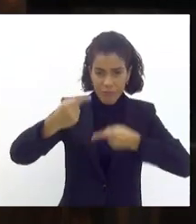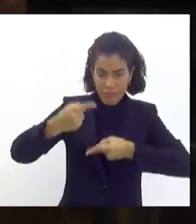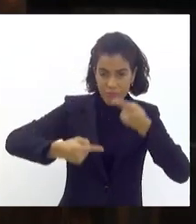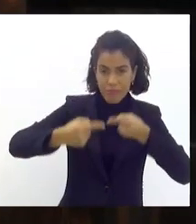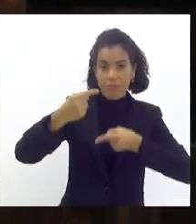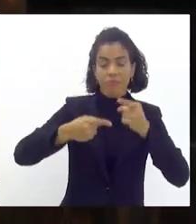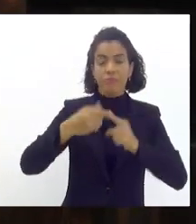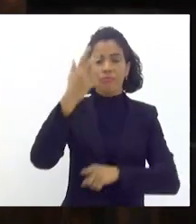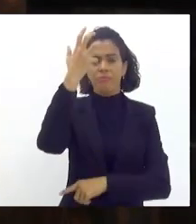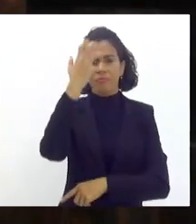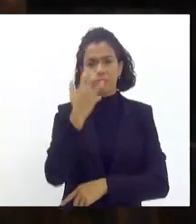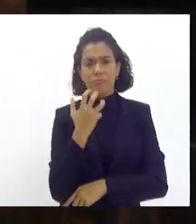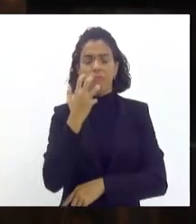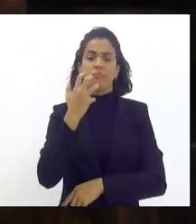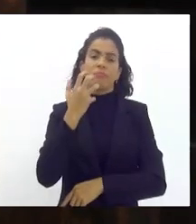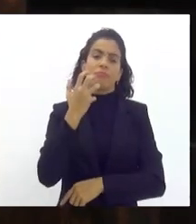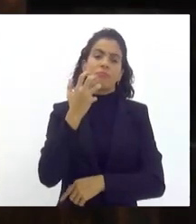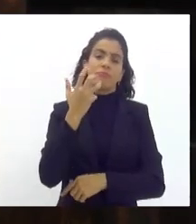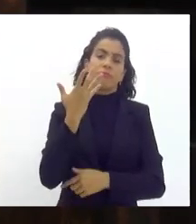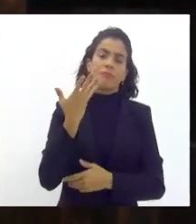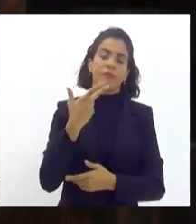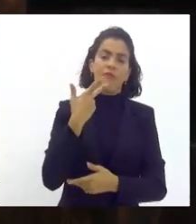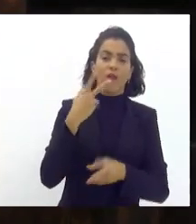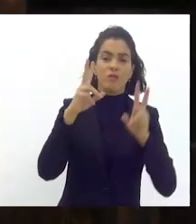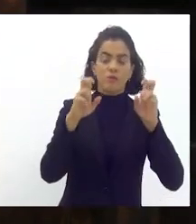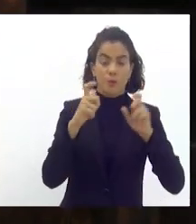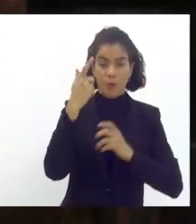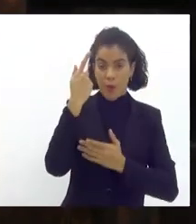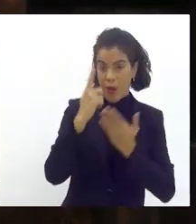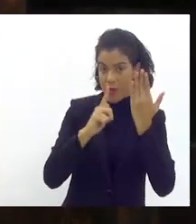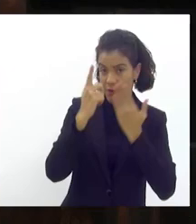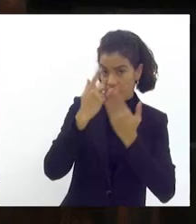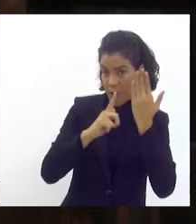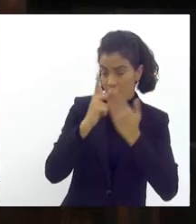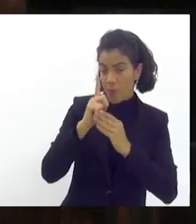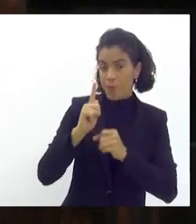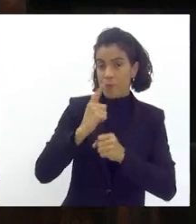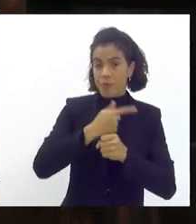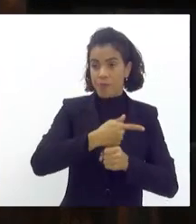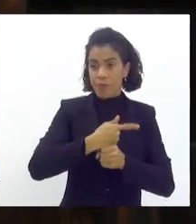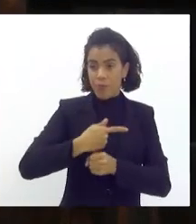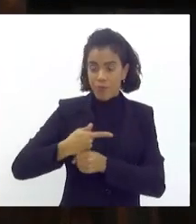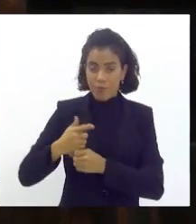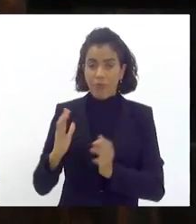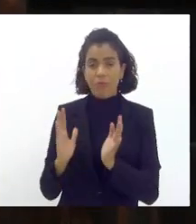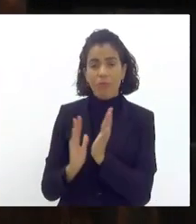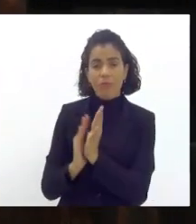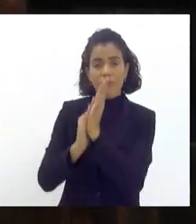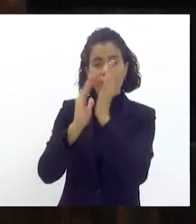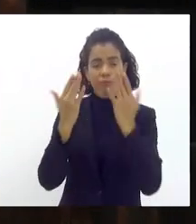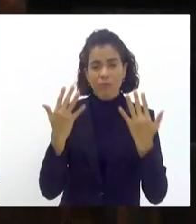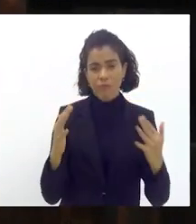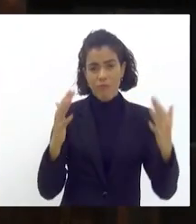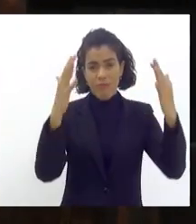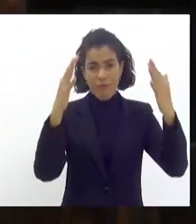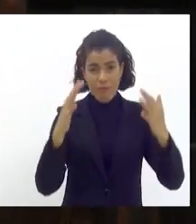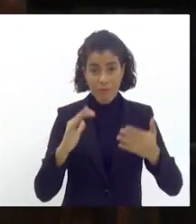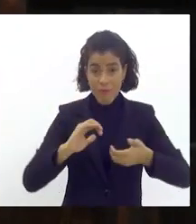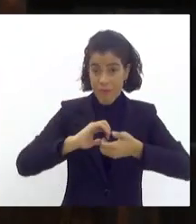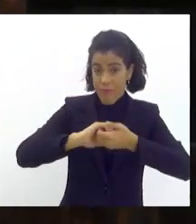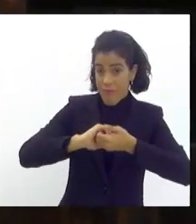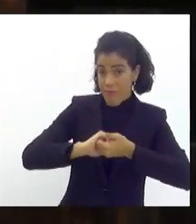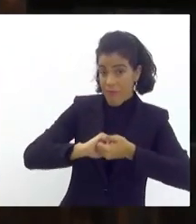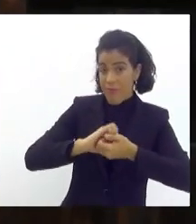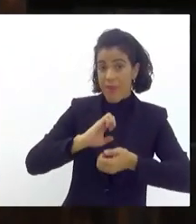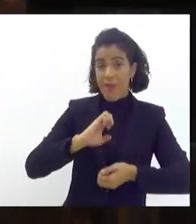pela seriedade com que tem tratado o carnaval das nossas agremiações parabenizo e saúdo aqui as ligas a